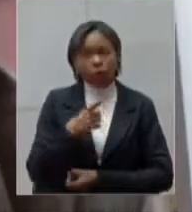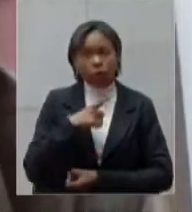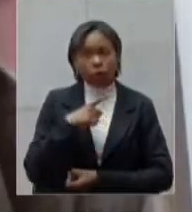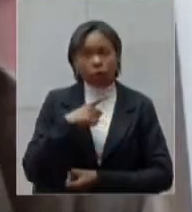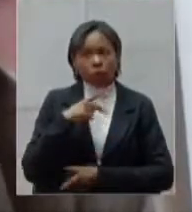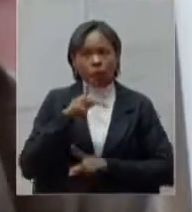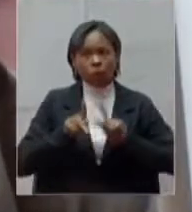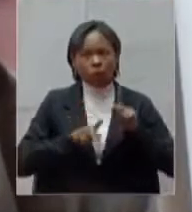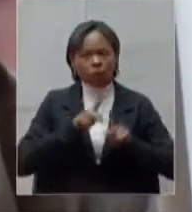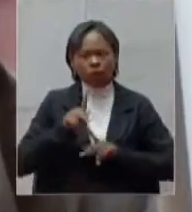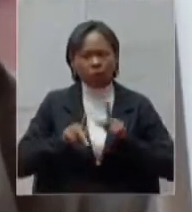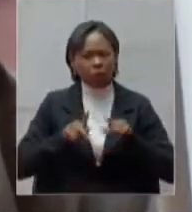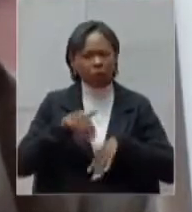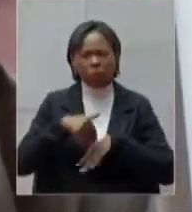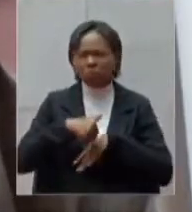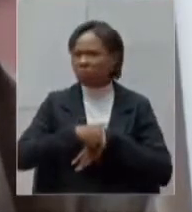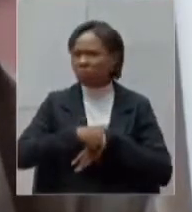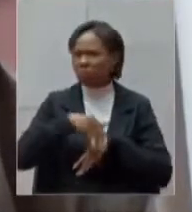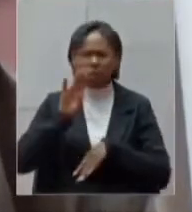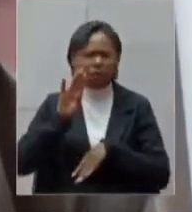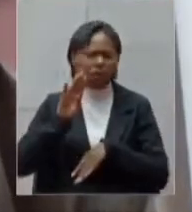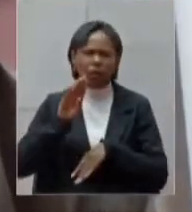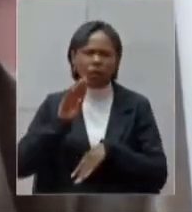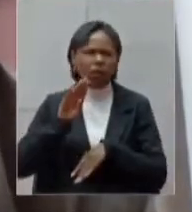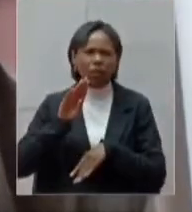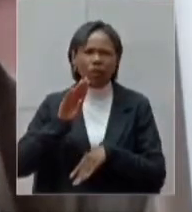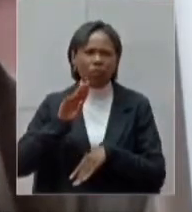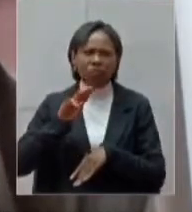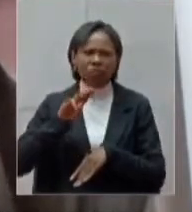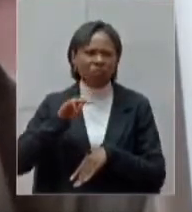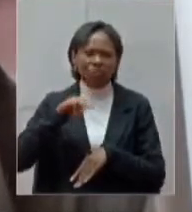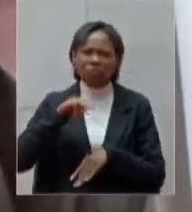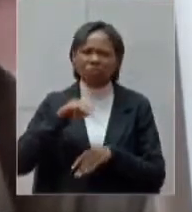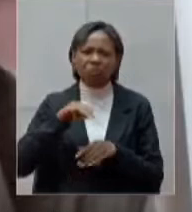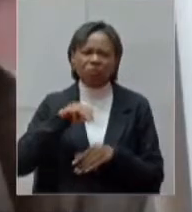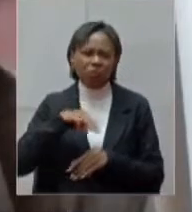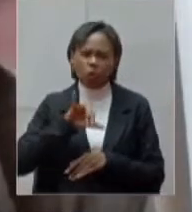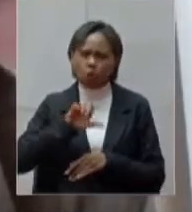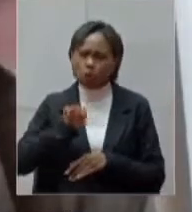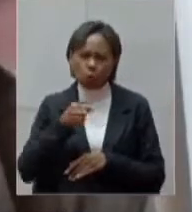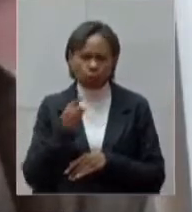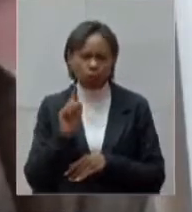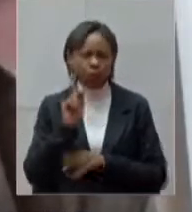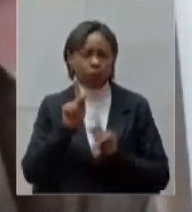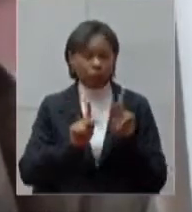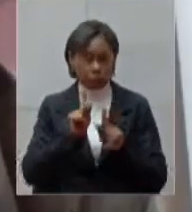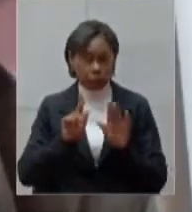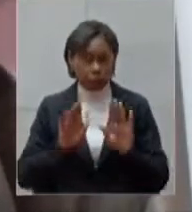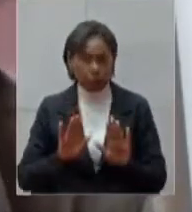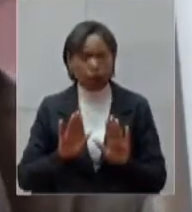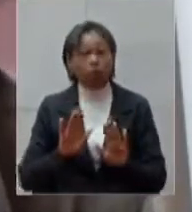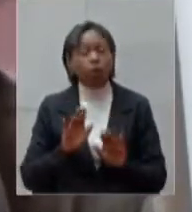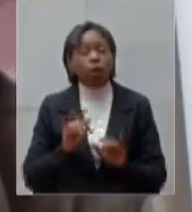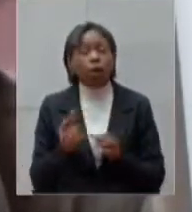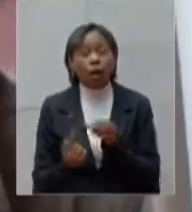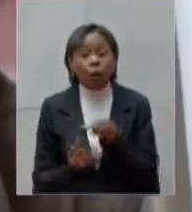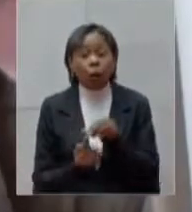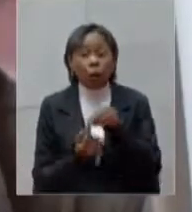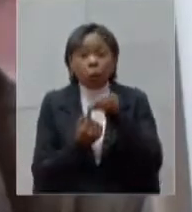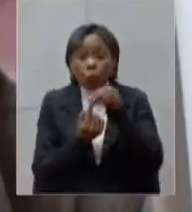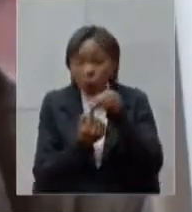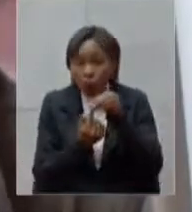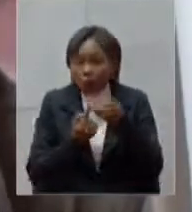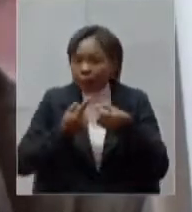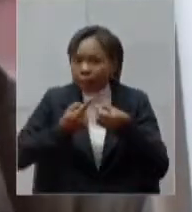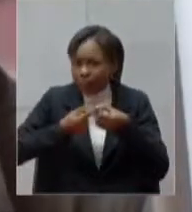de mais de 1 milhão e 600 mil pessoas hoje como sede de macro região e somos a única cidade é bom que